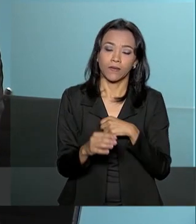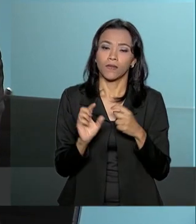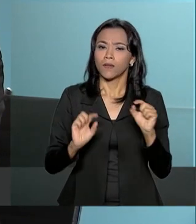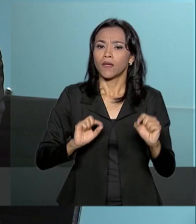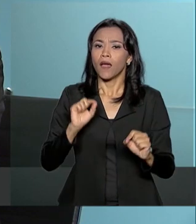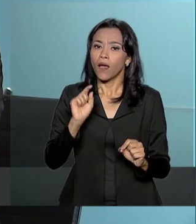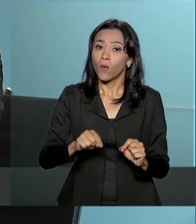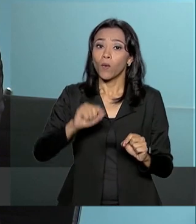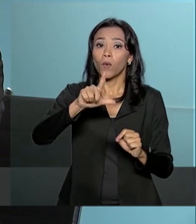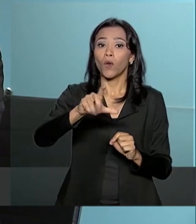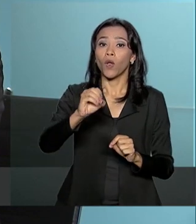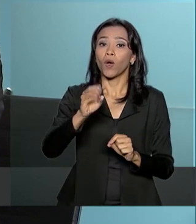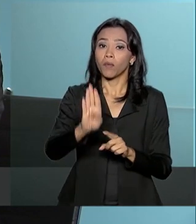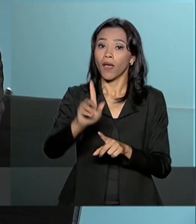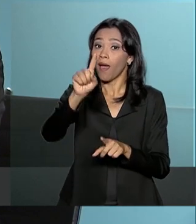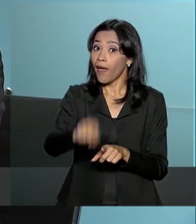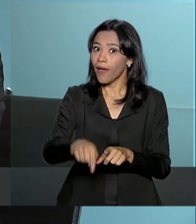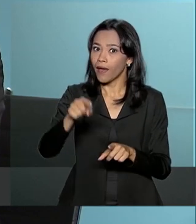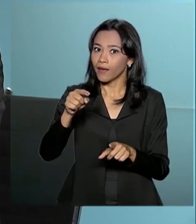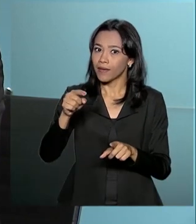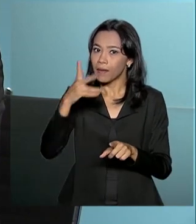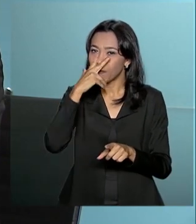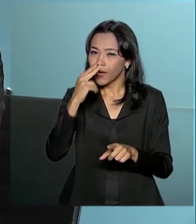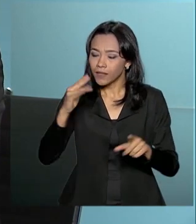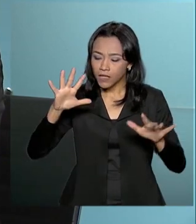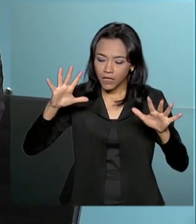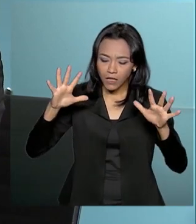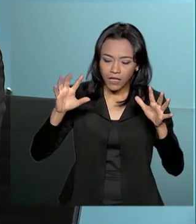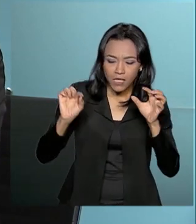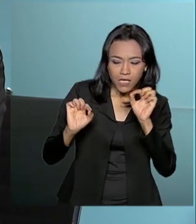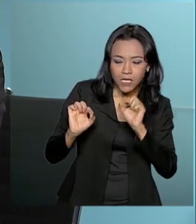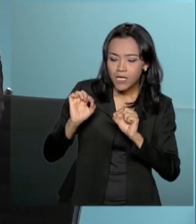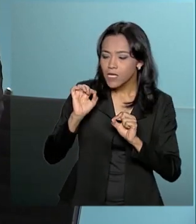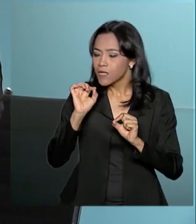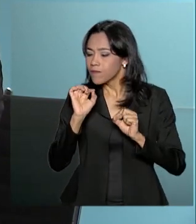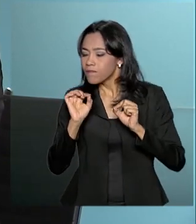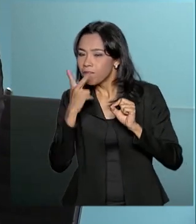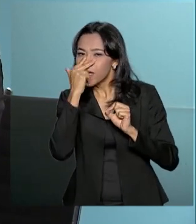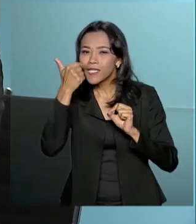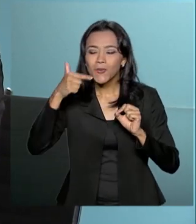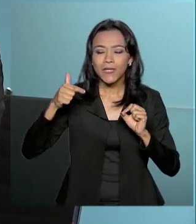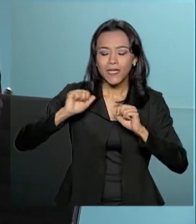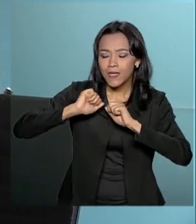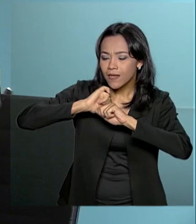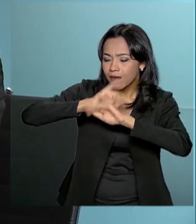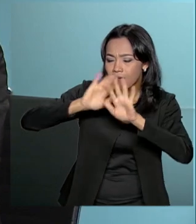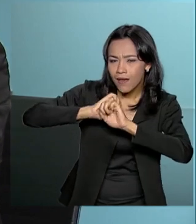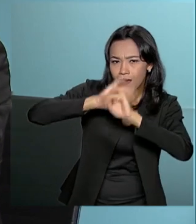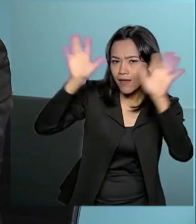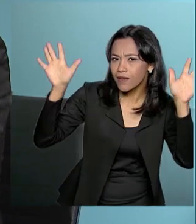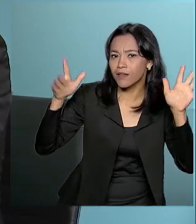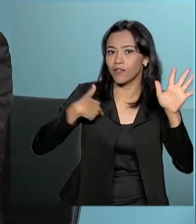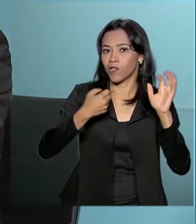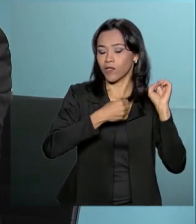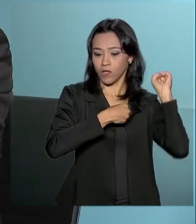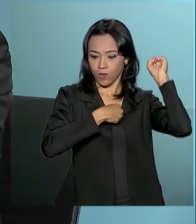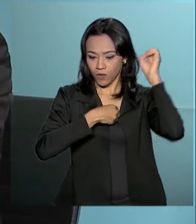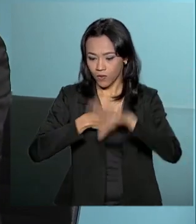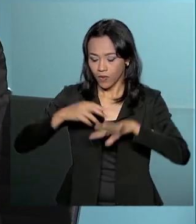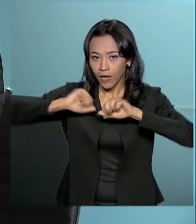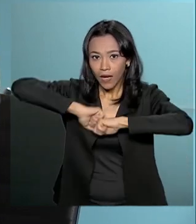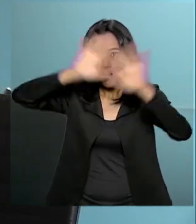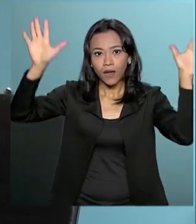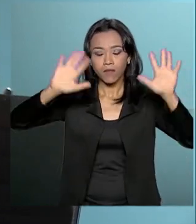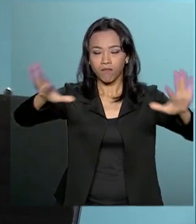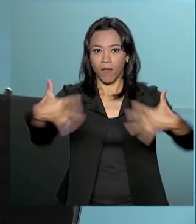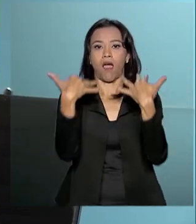O lobby, eu falo, que é um ambiente sombrio, onde a gente não tem muita luz. E o que a gente quer é jogar uma luz ali e expor para toda a